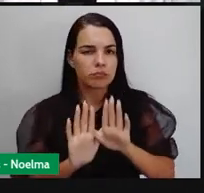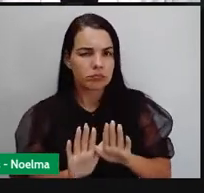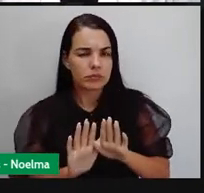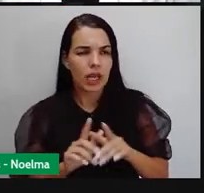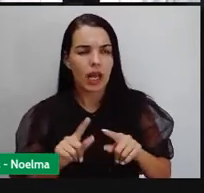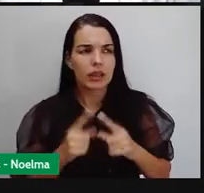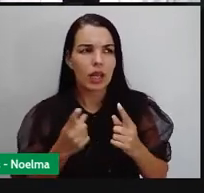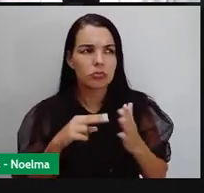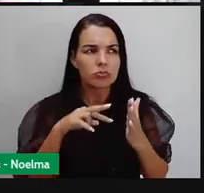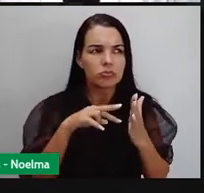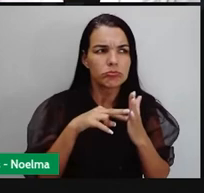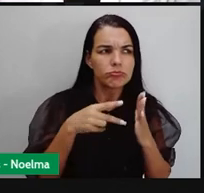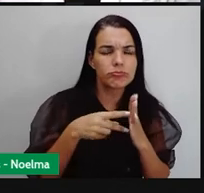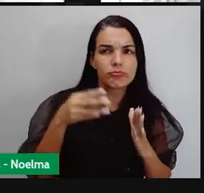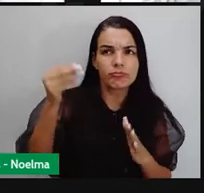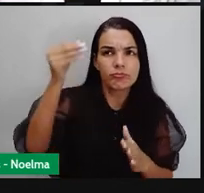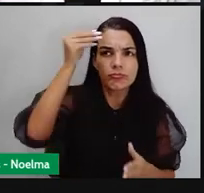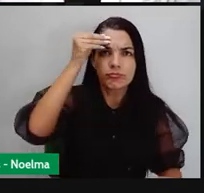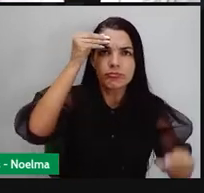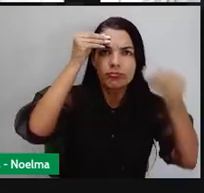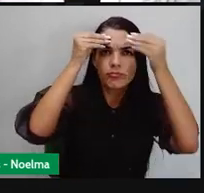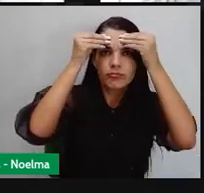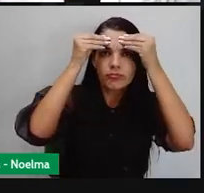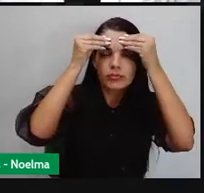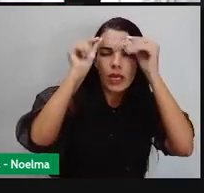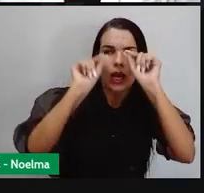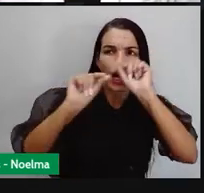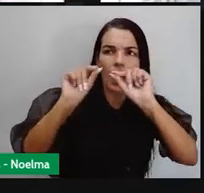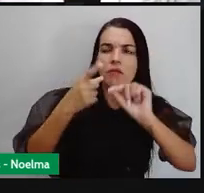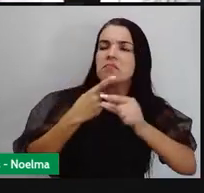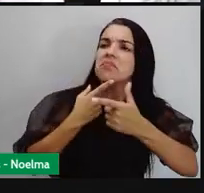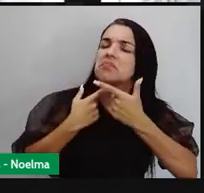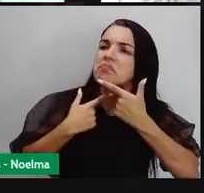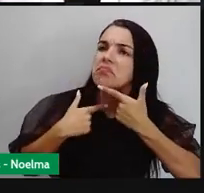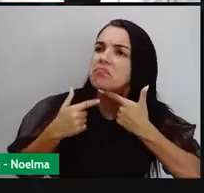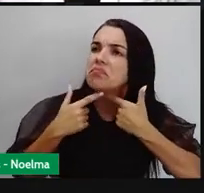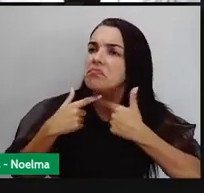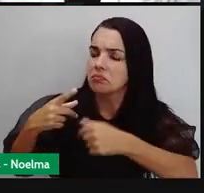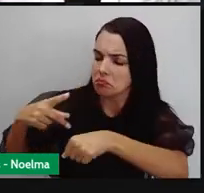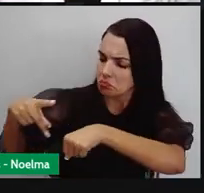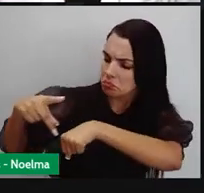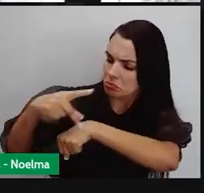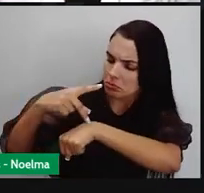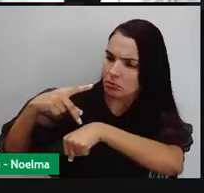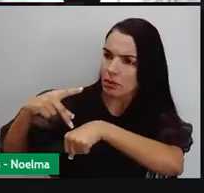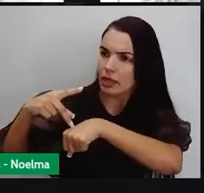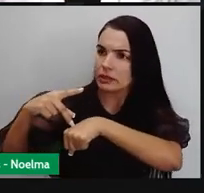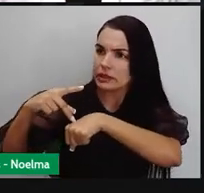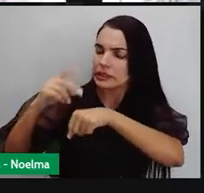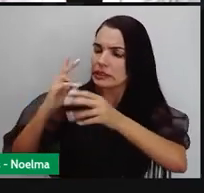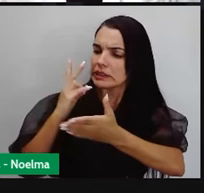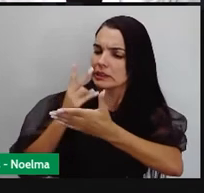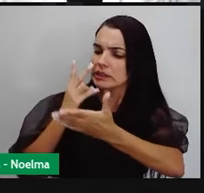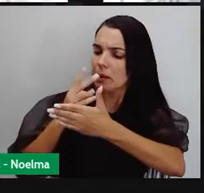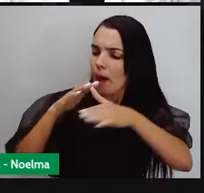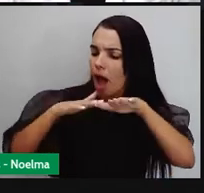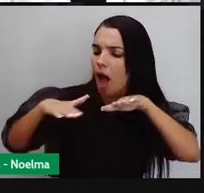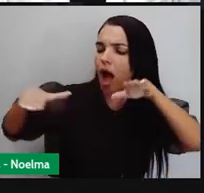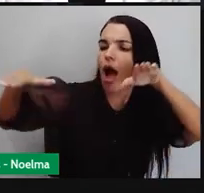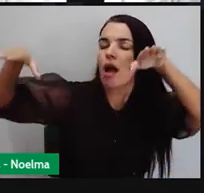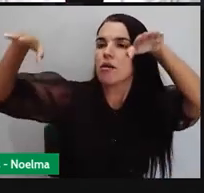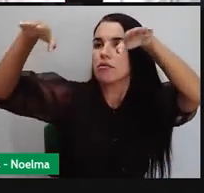econômica que eles tinham era de que o interesse da nação estava acima do interesse dos